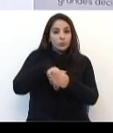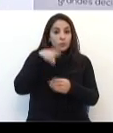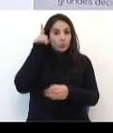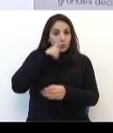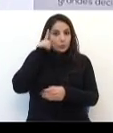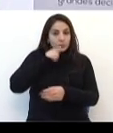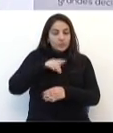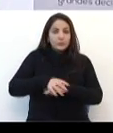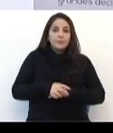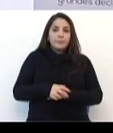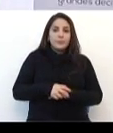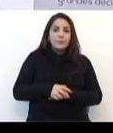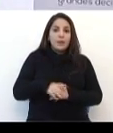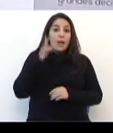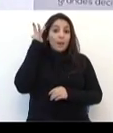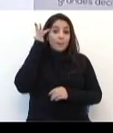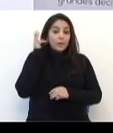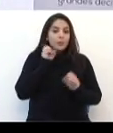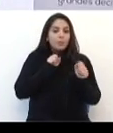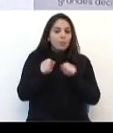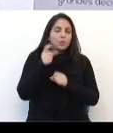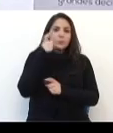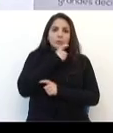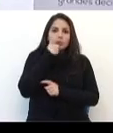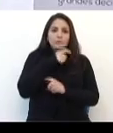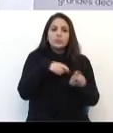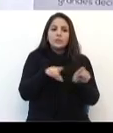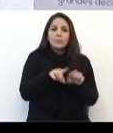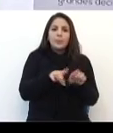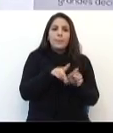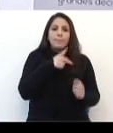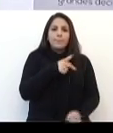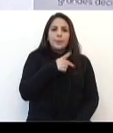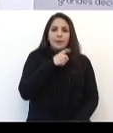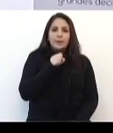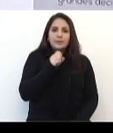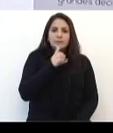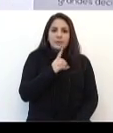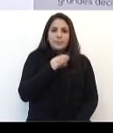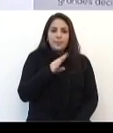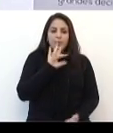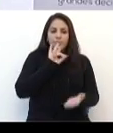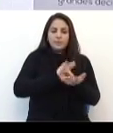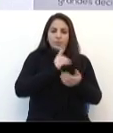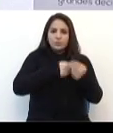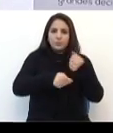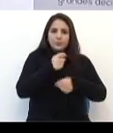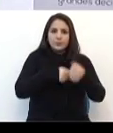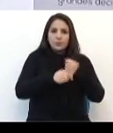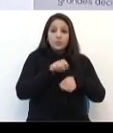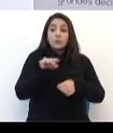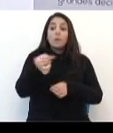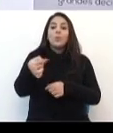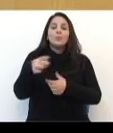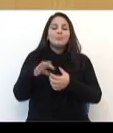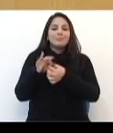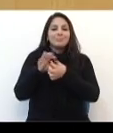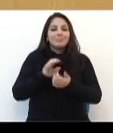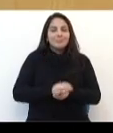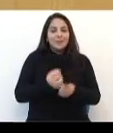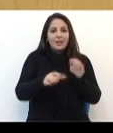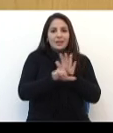Amanhã, isso pode não passar de uma mentira também de o PSDB estar com a atual administração e de repente ele estar em outra coligação.